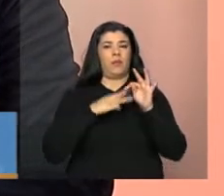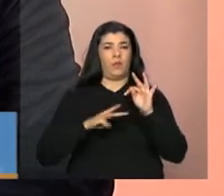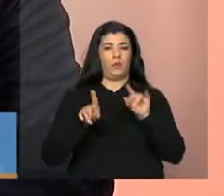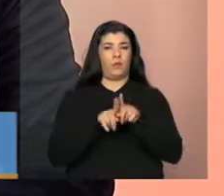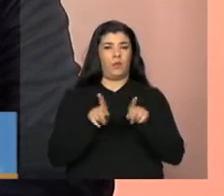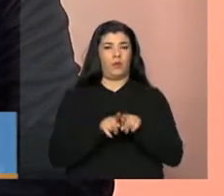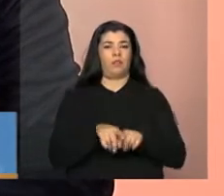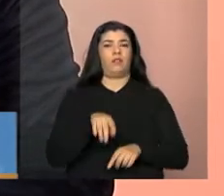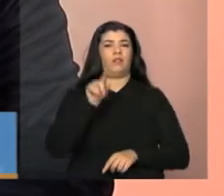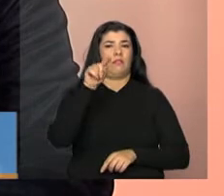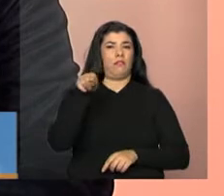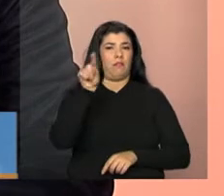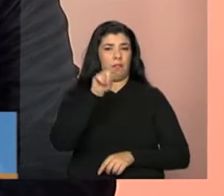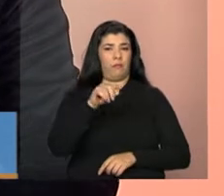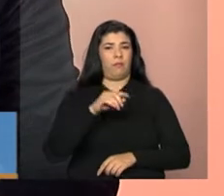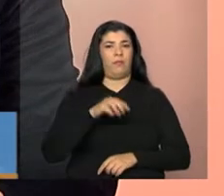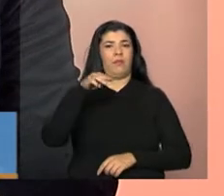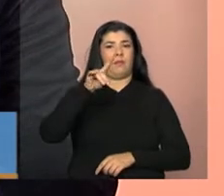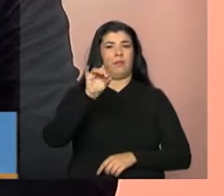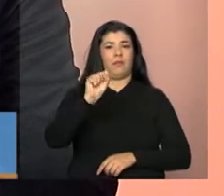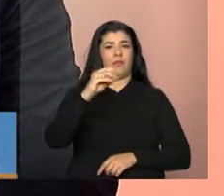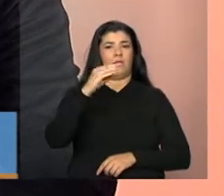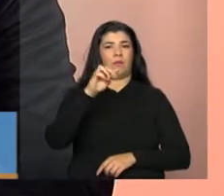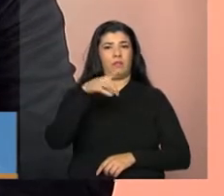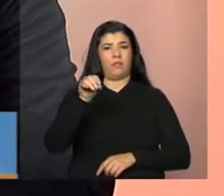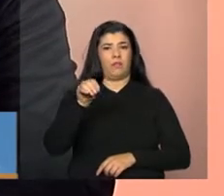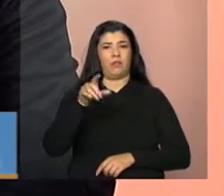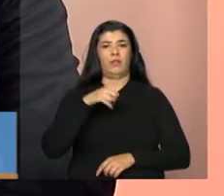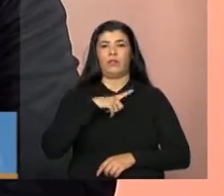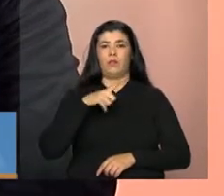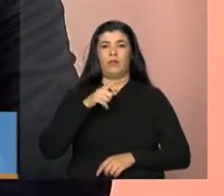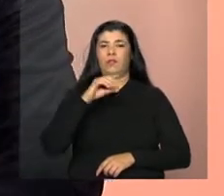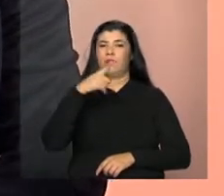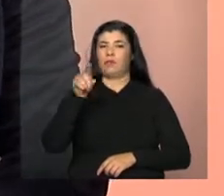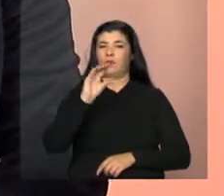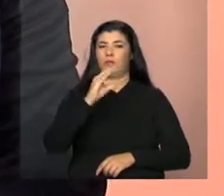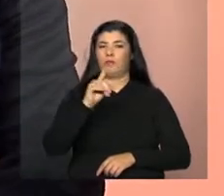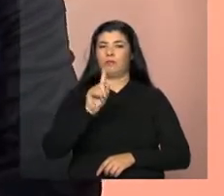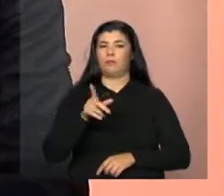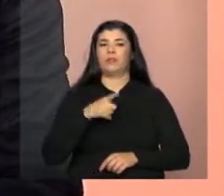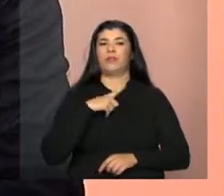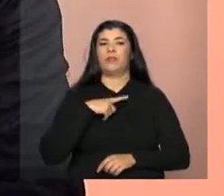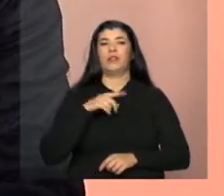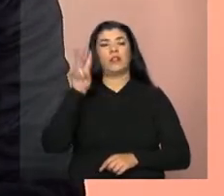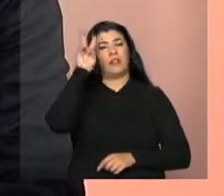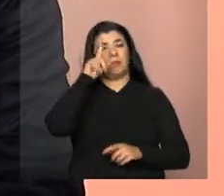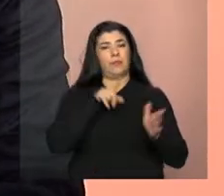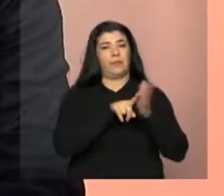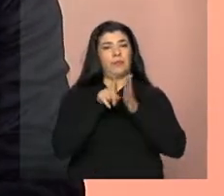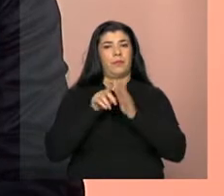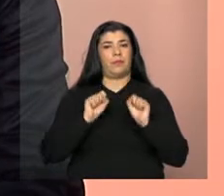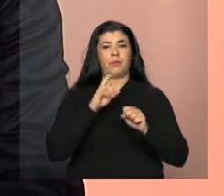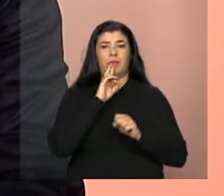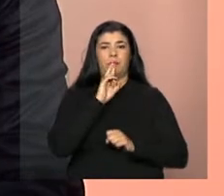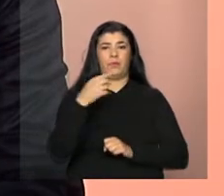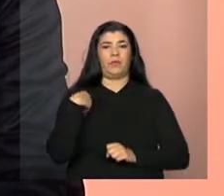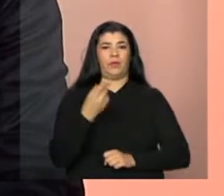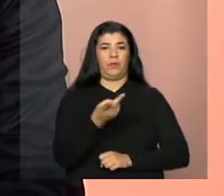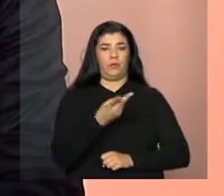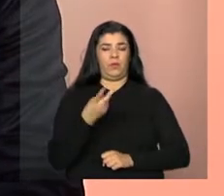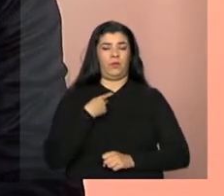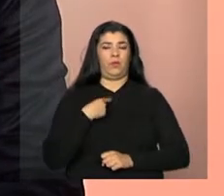arroba MDS Comunicação, sem cedilha e sem tio. Lembrando que as perguntas serão respondidas por nossos